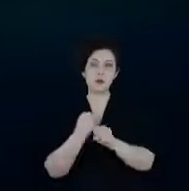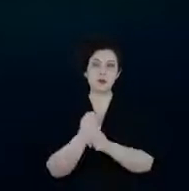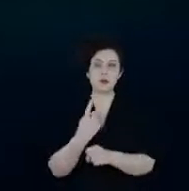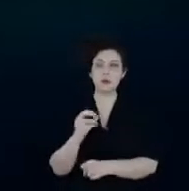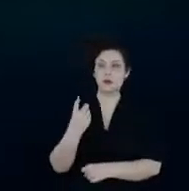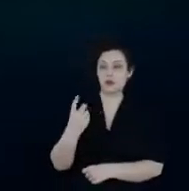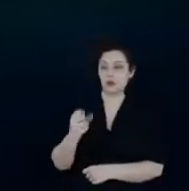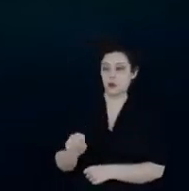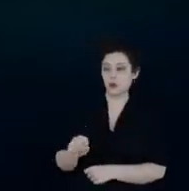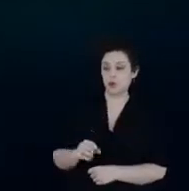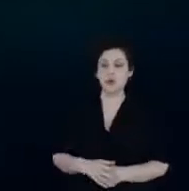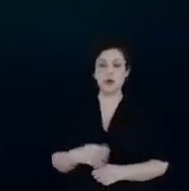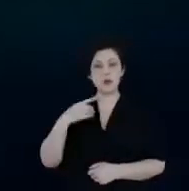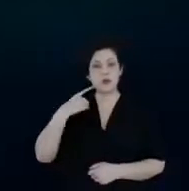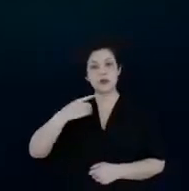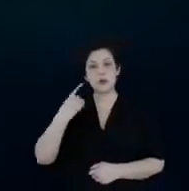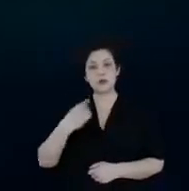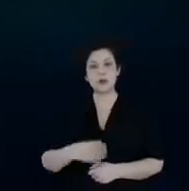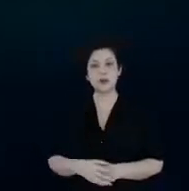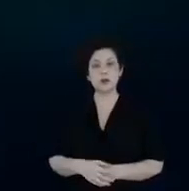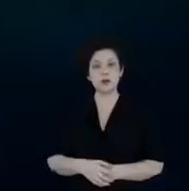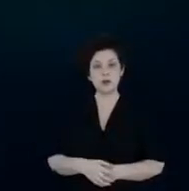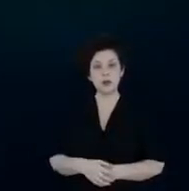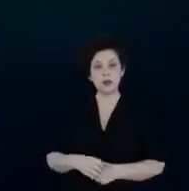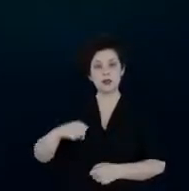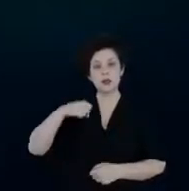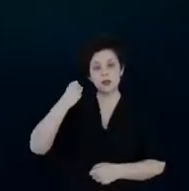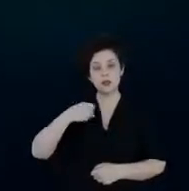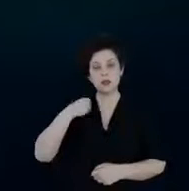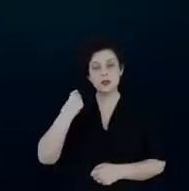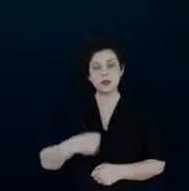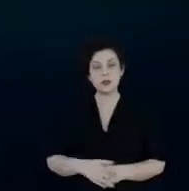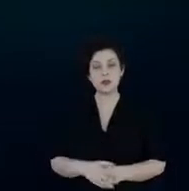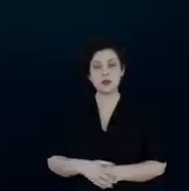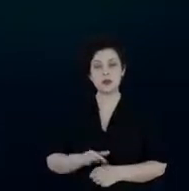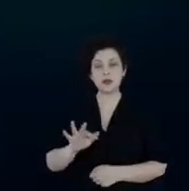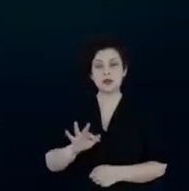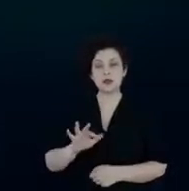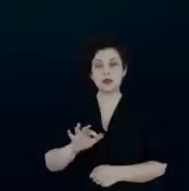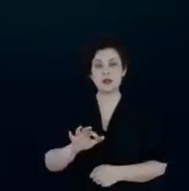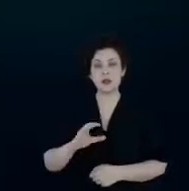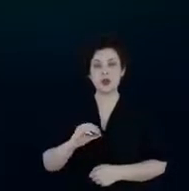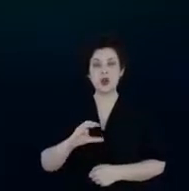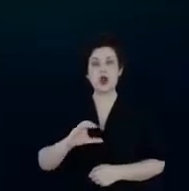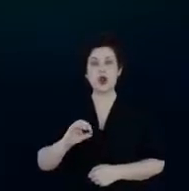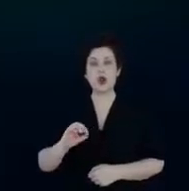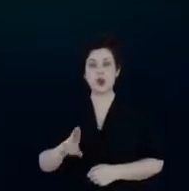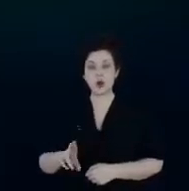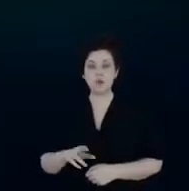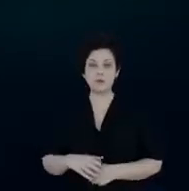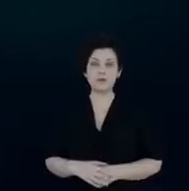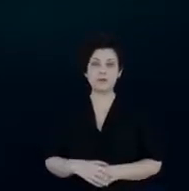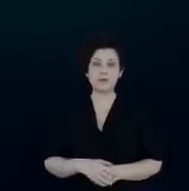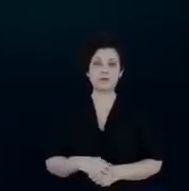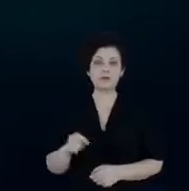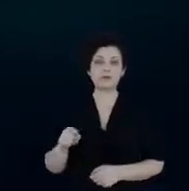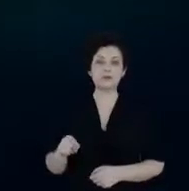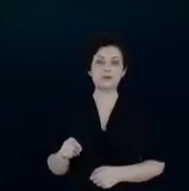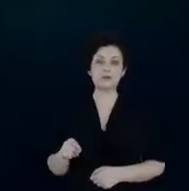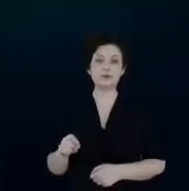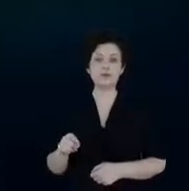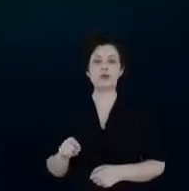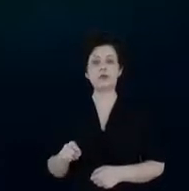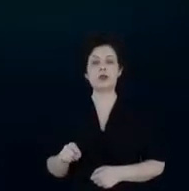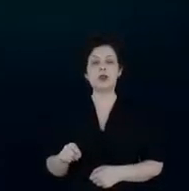do deputado do senador Fernando Collor ela junta várias